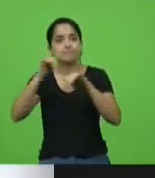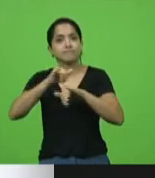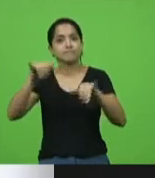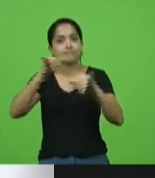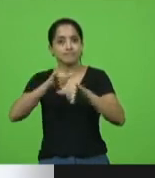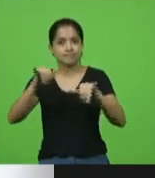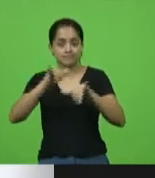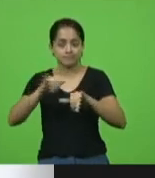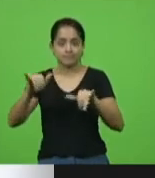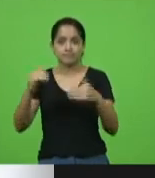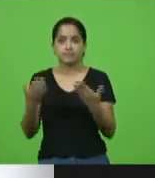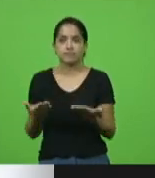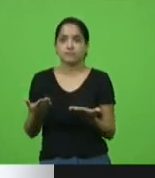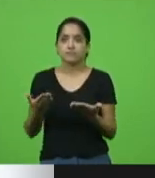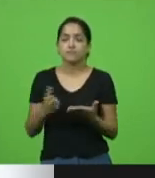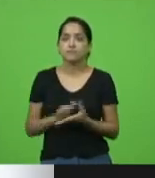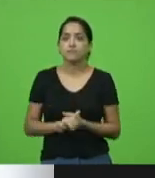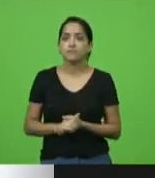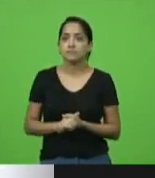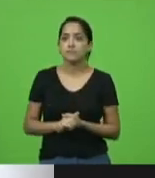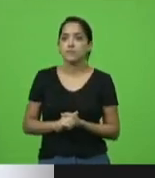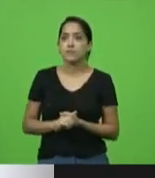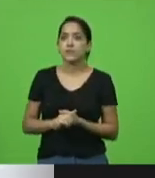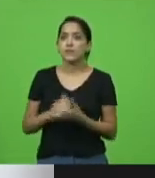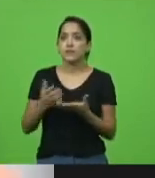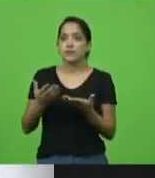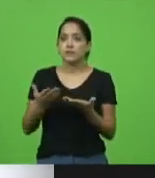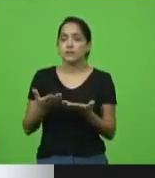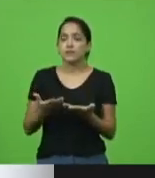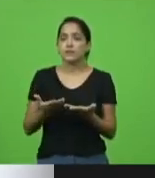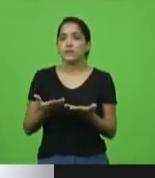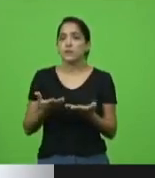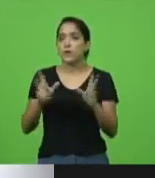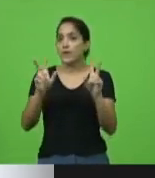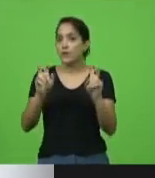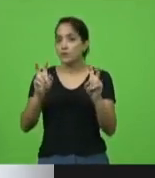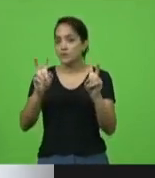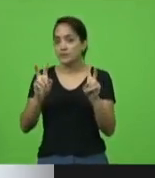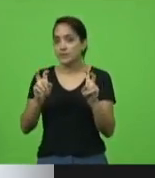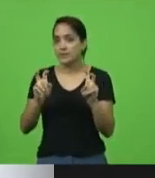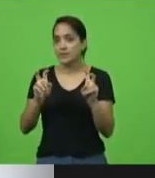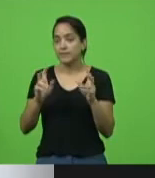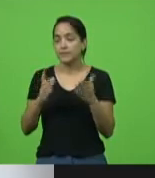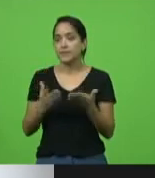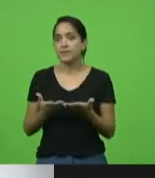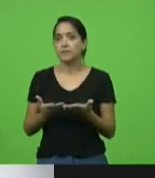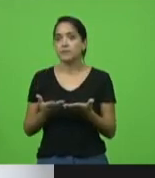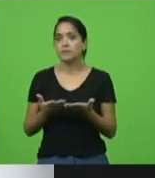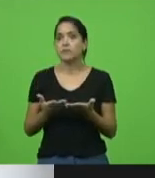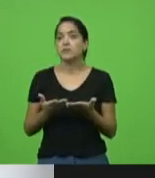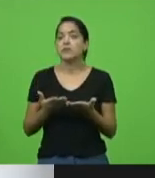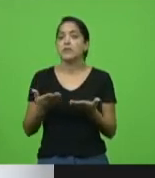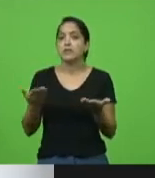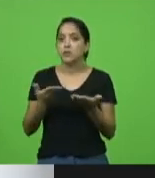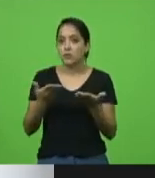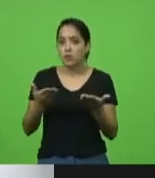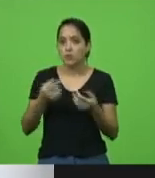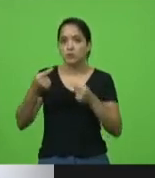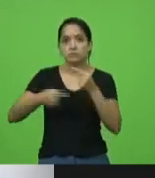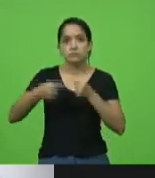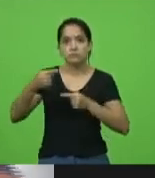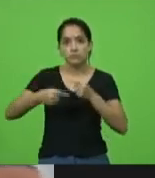Portanto, é um tema que está sendo colocado